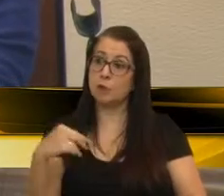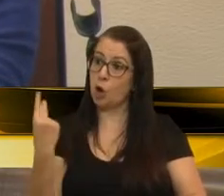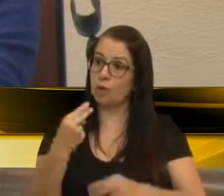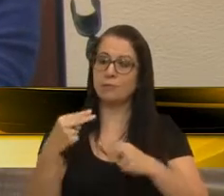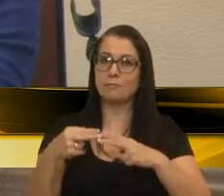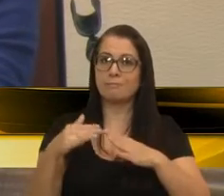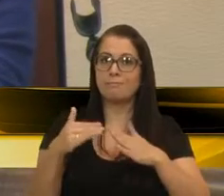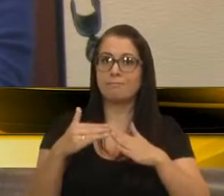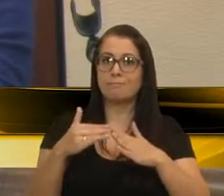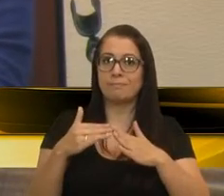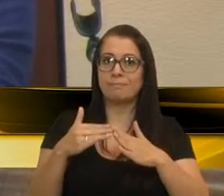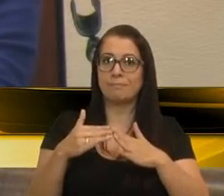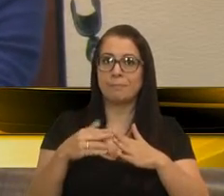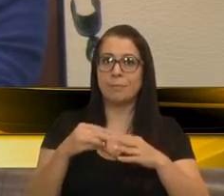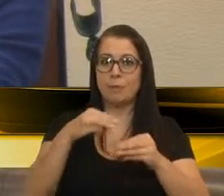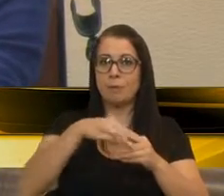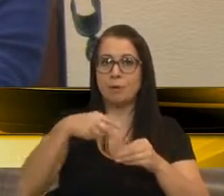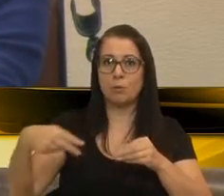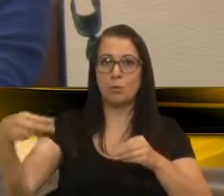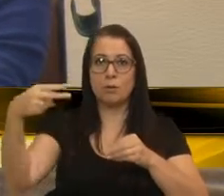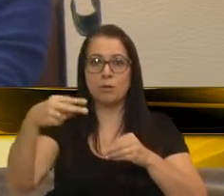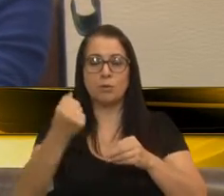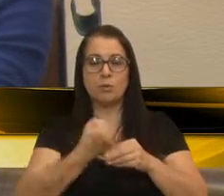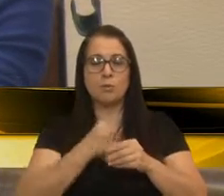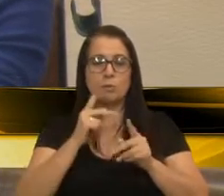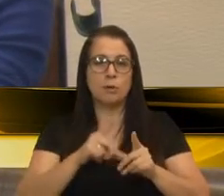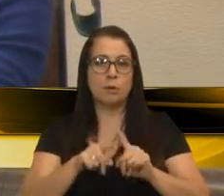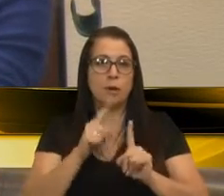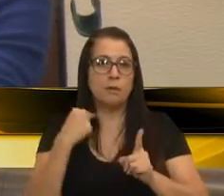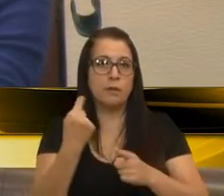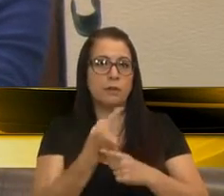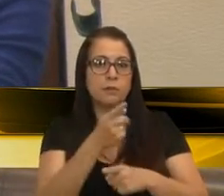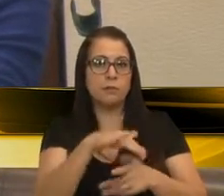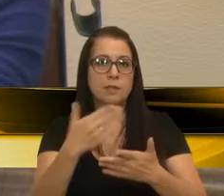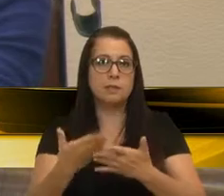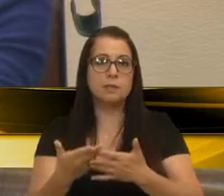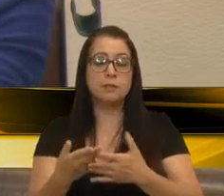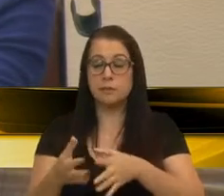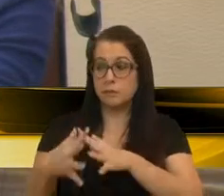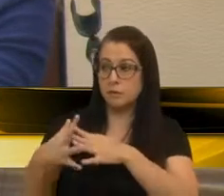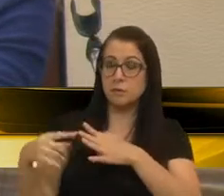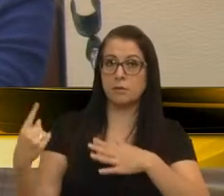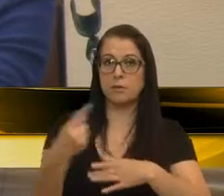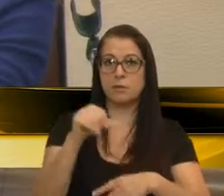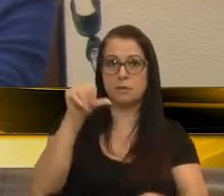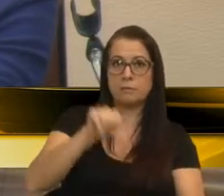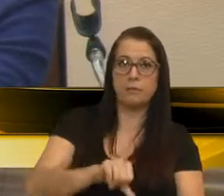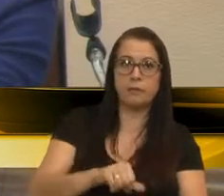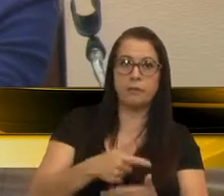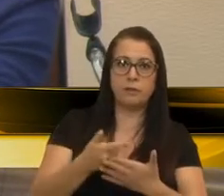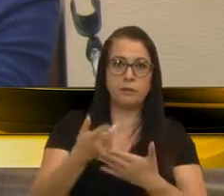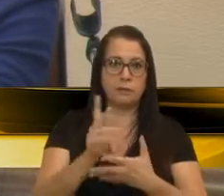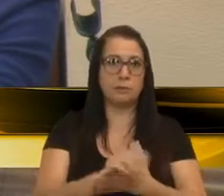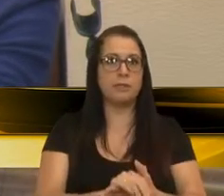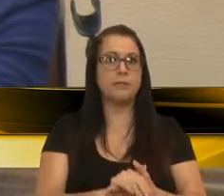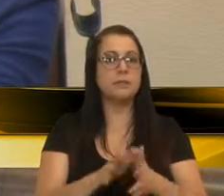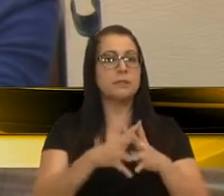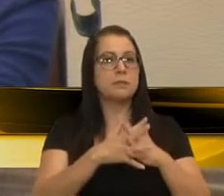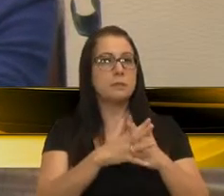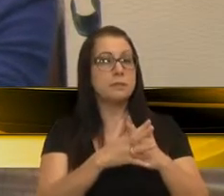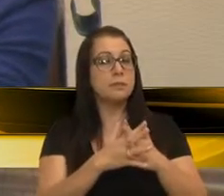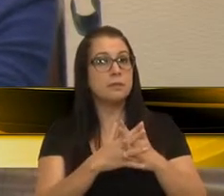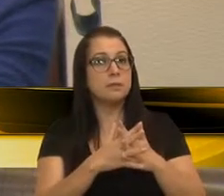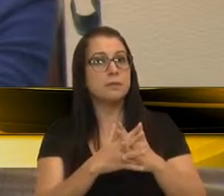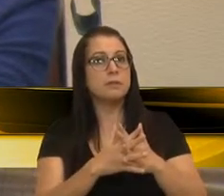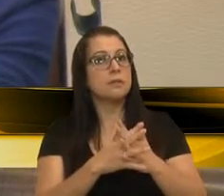que temos que botar por metro quadrado o número de pessoas que cabem, se não dá uma tragédia, fica pior. Então, aí acho que é uma confusão, uma